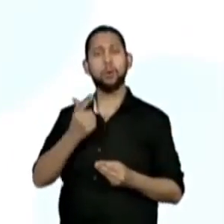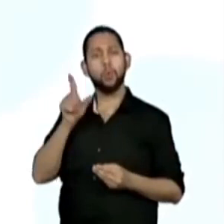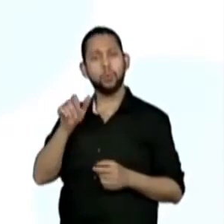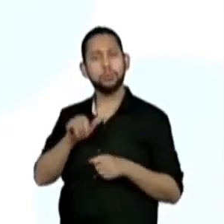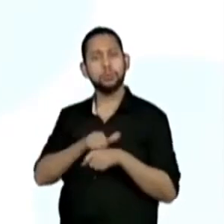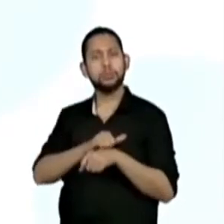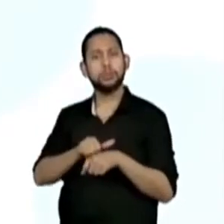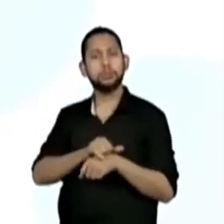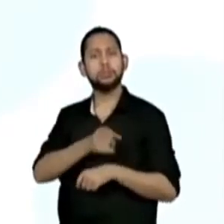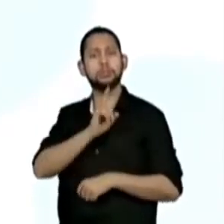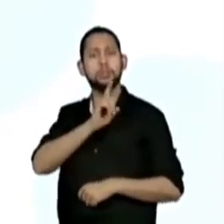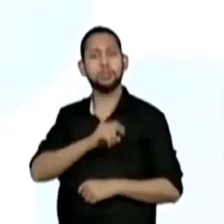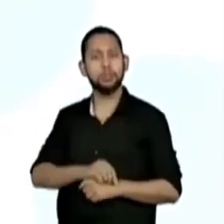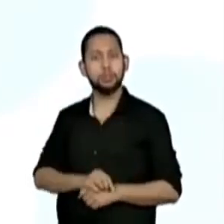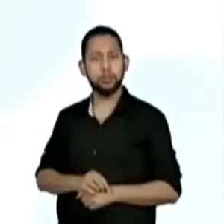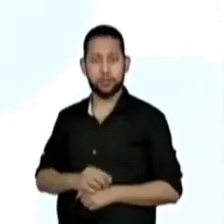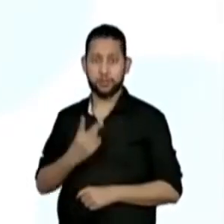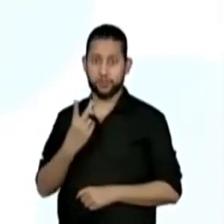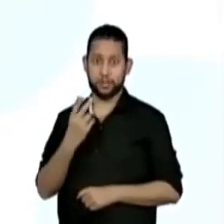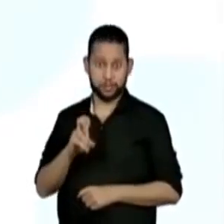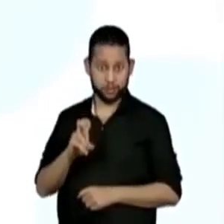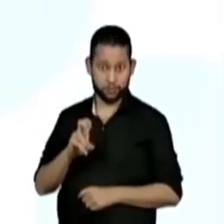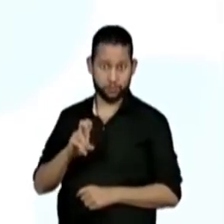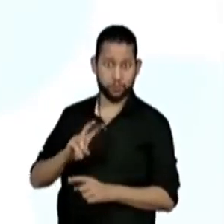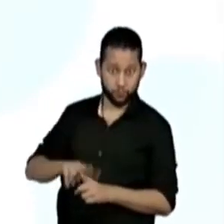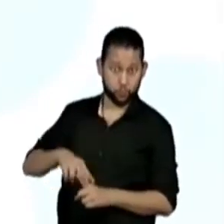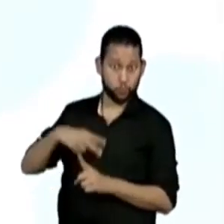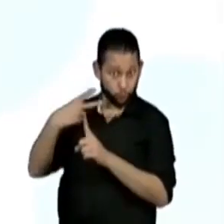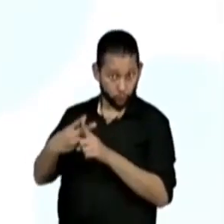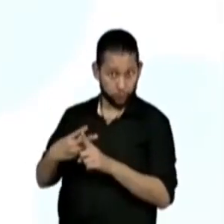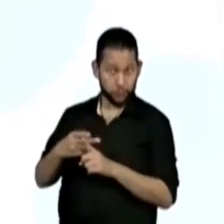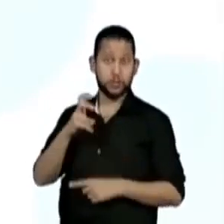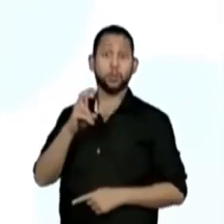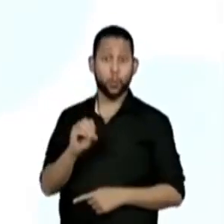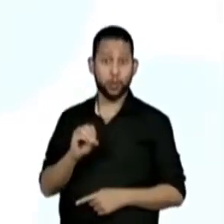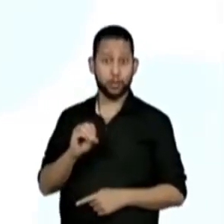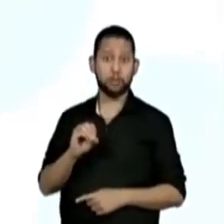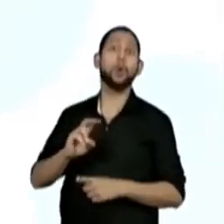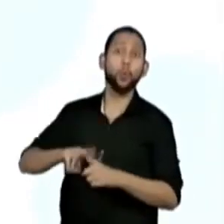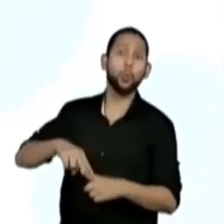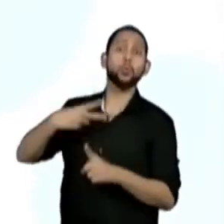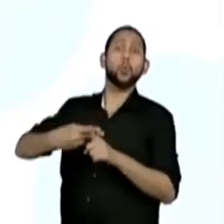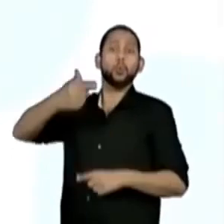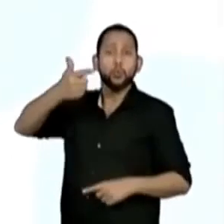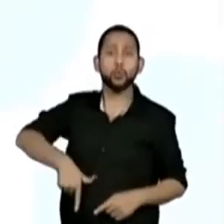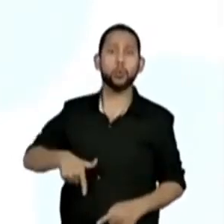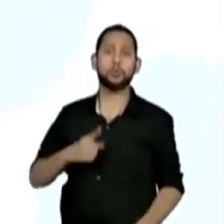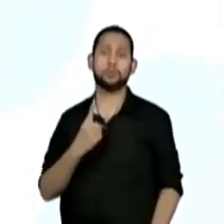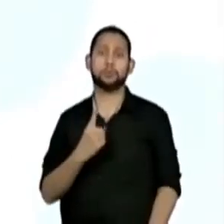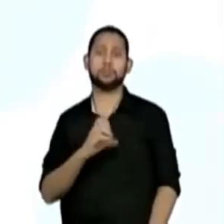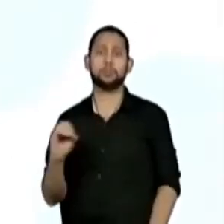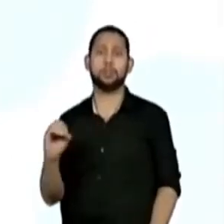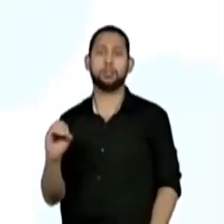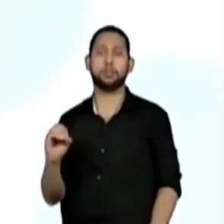Assim, obtém 4 vezes 25 igual a 100.